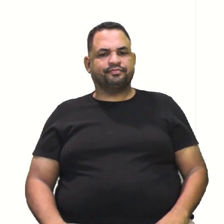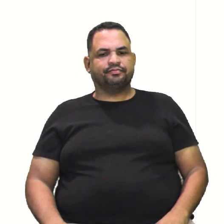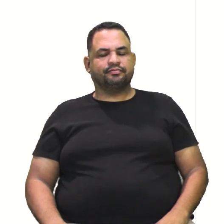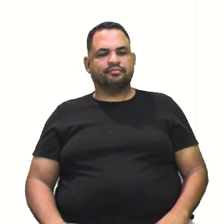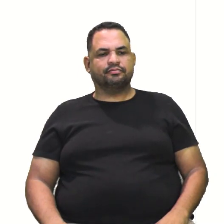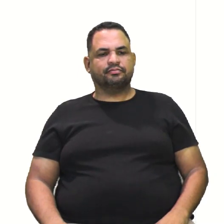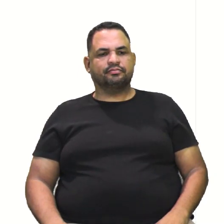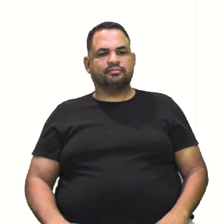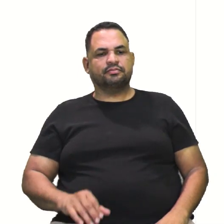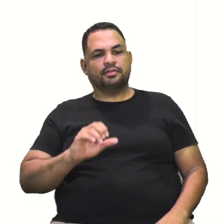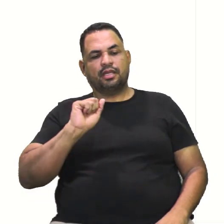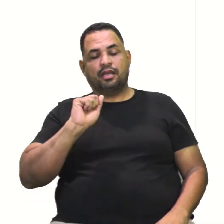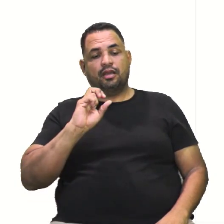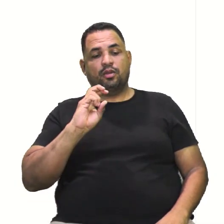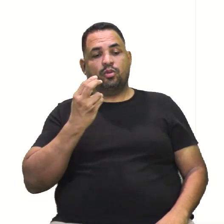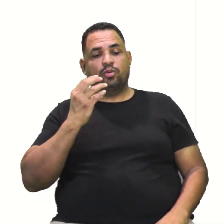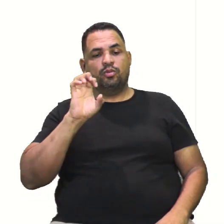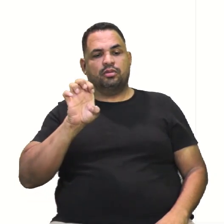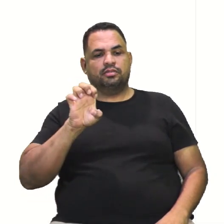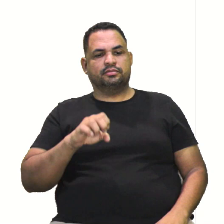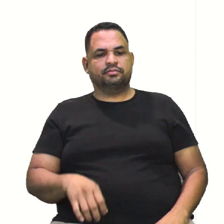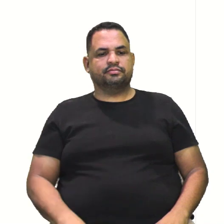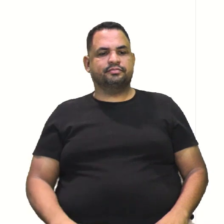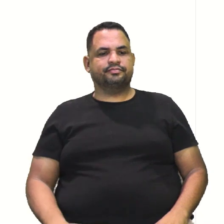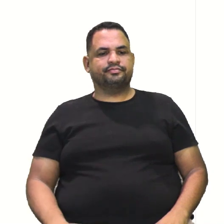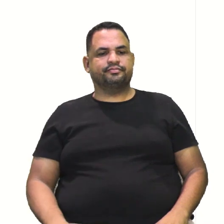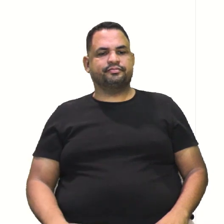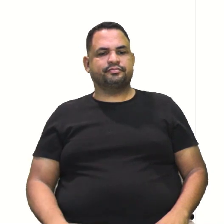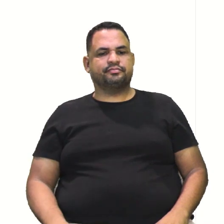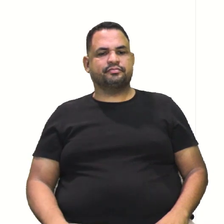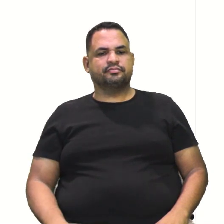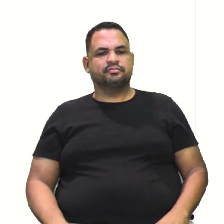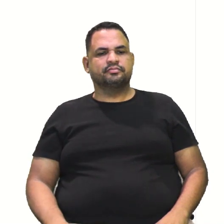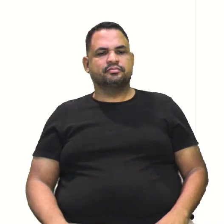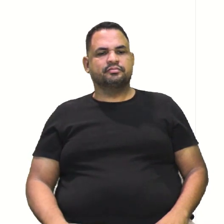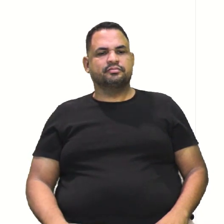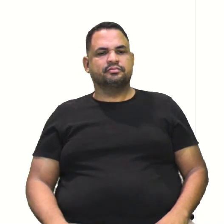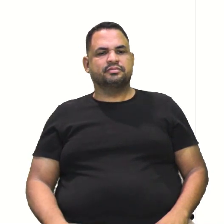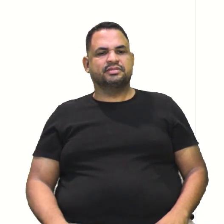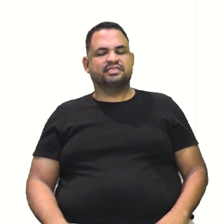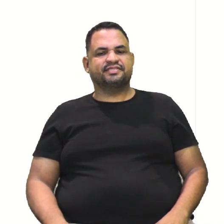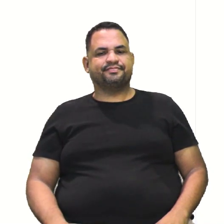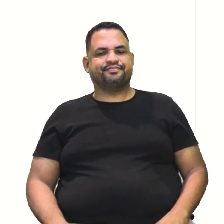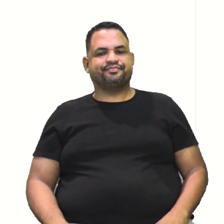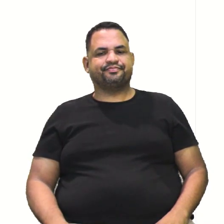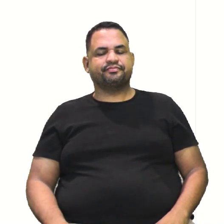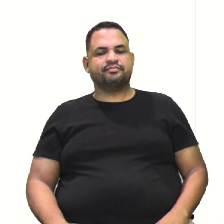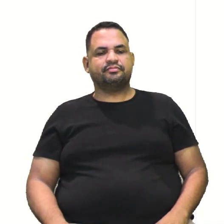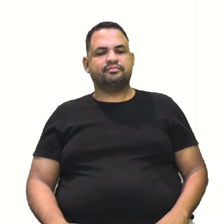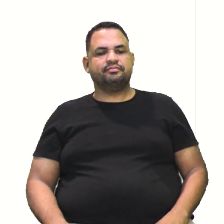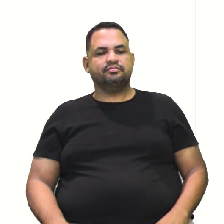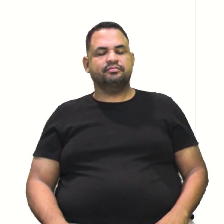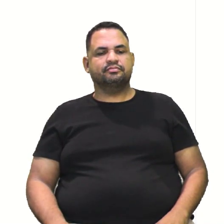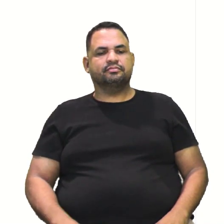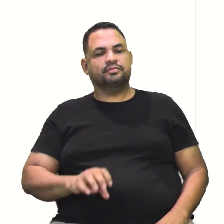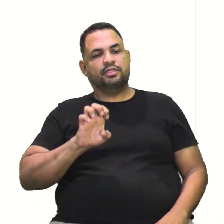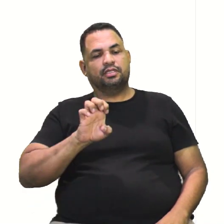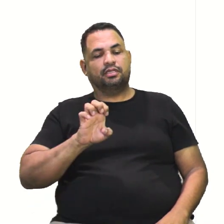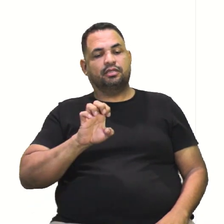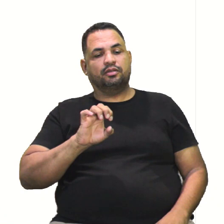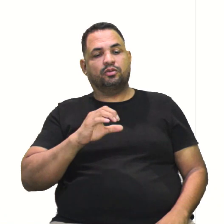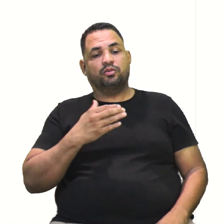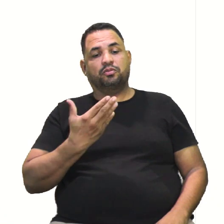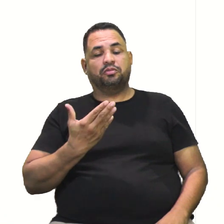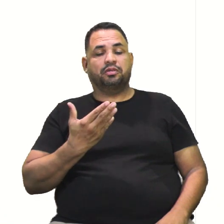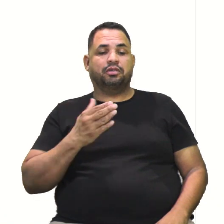Só pode ser a A ou E. Essa aqui não é. E essa aqui também não é. Ou é a E, ou é a